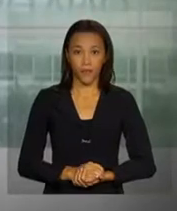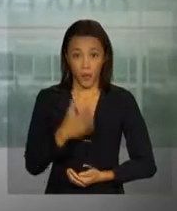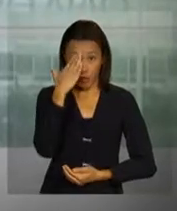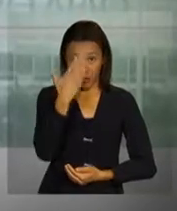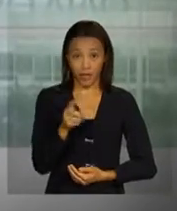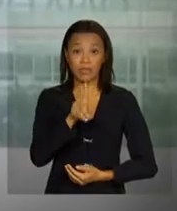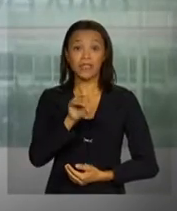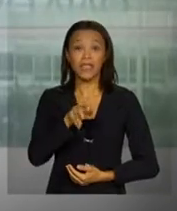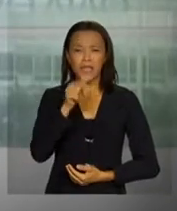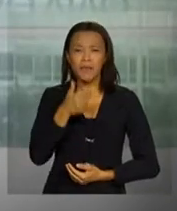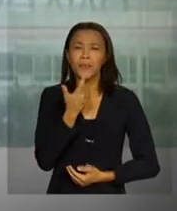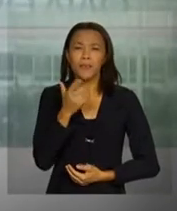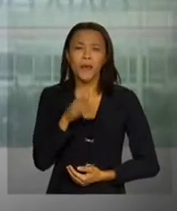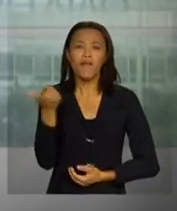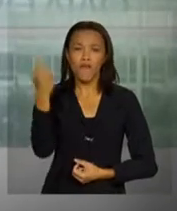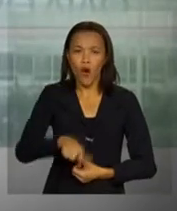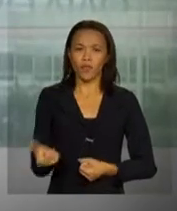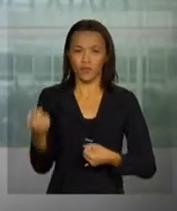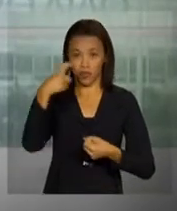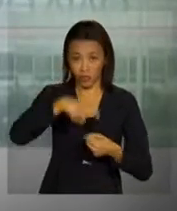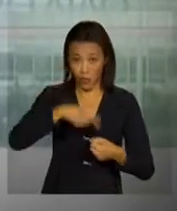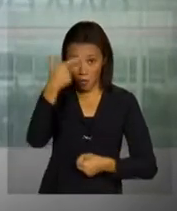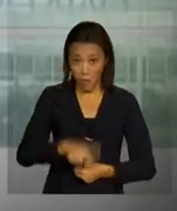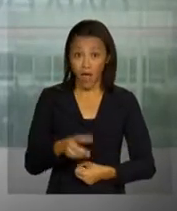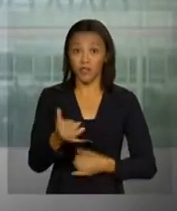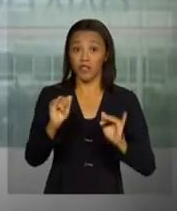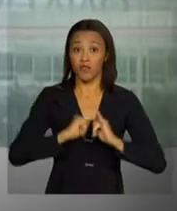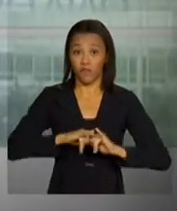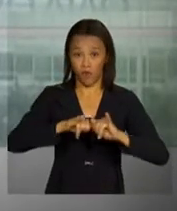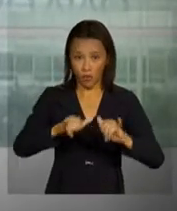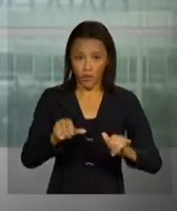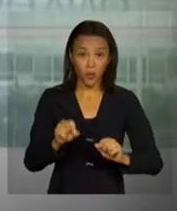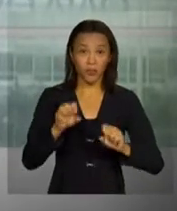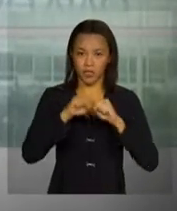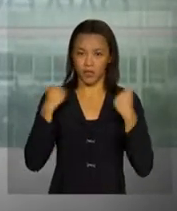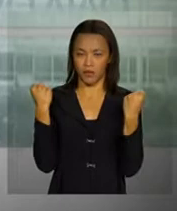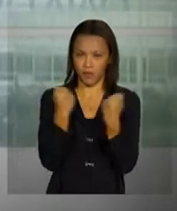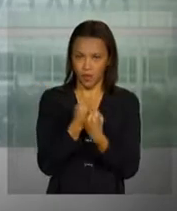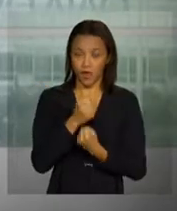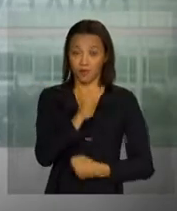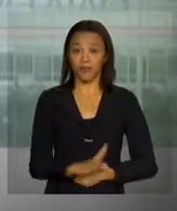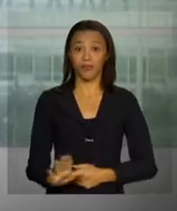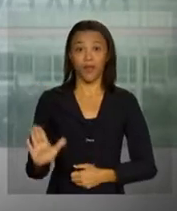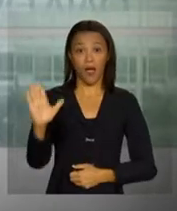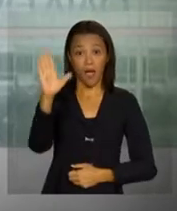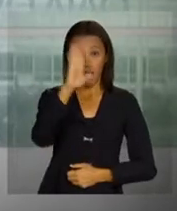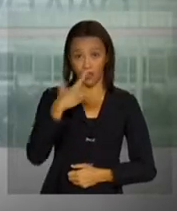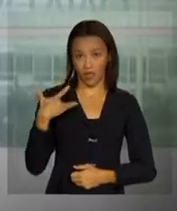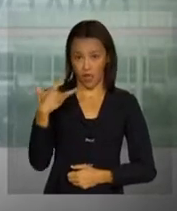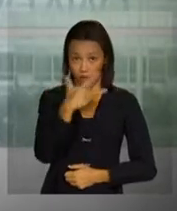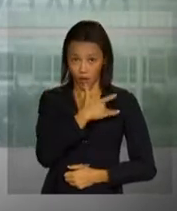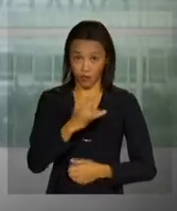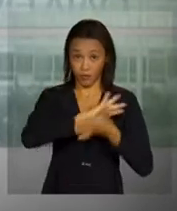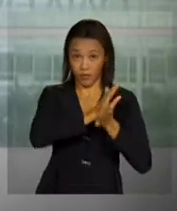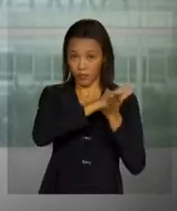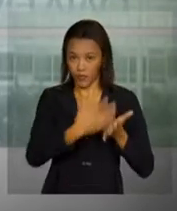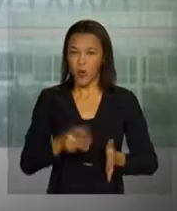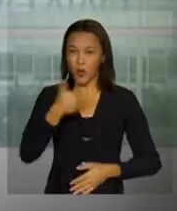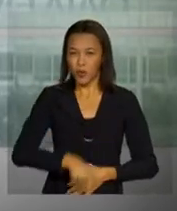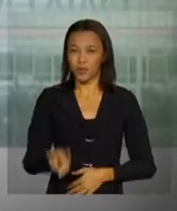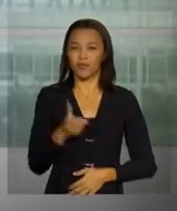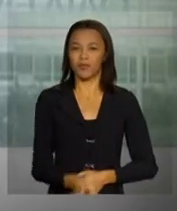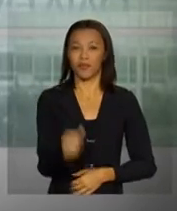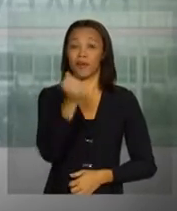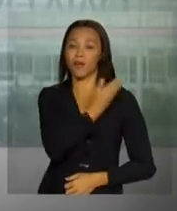Obrigada, Daniela. E daqui a pouco a gente volta, então, com outras informações sobre o Seminário Nacional sobre Saúde em Desastres. Continue na